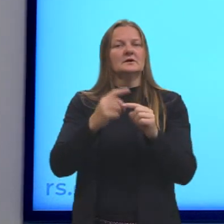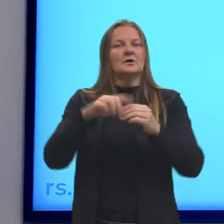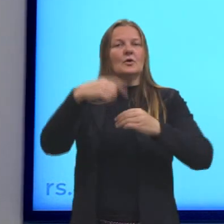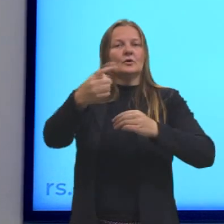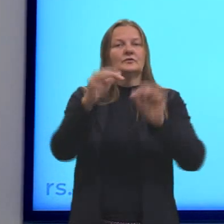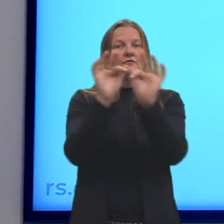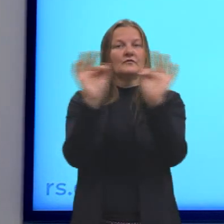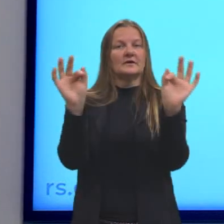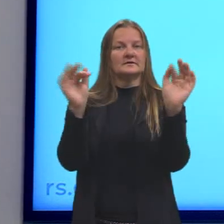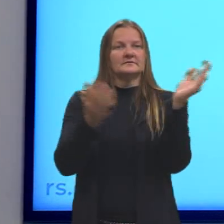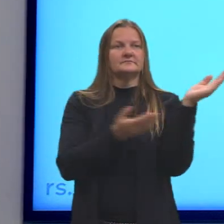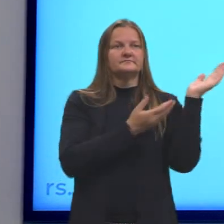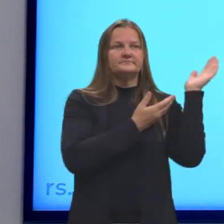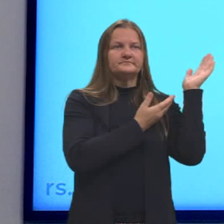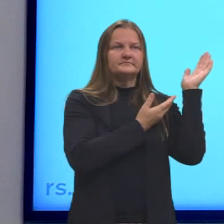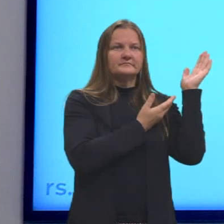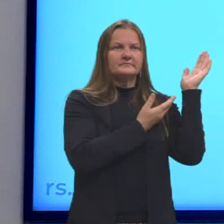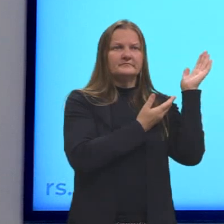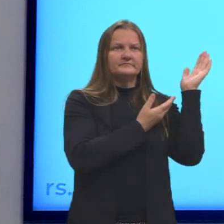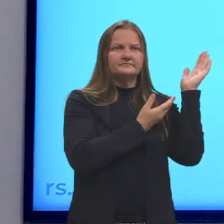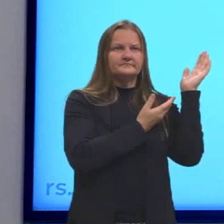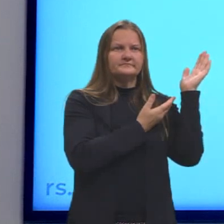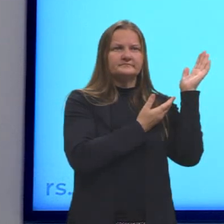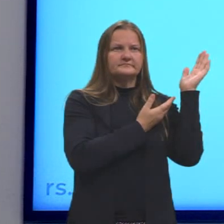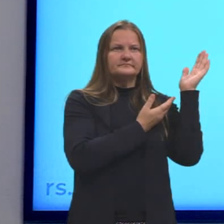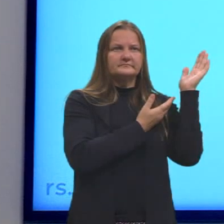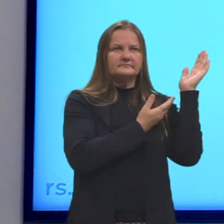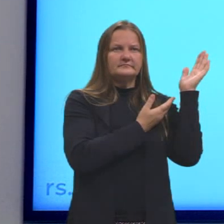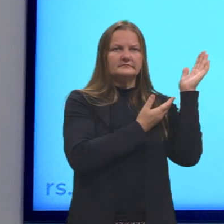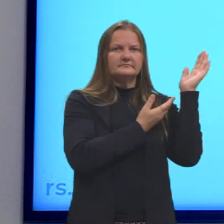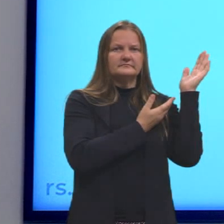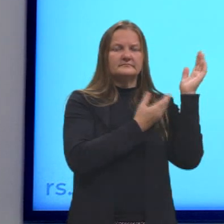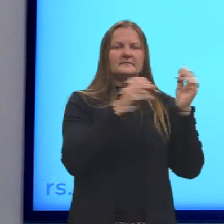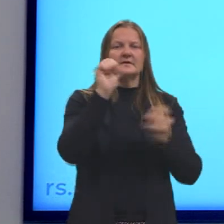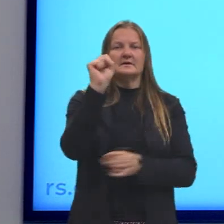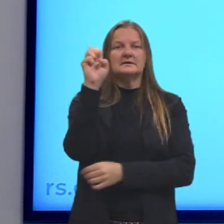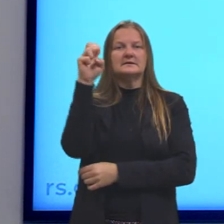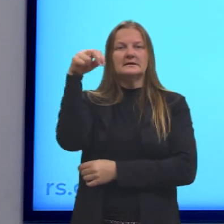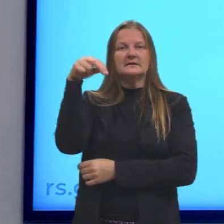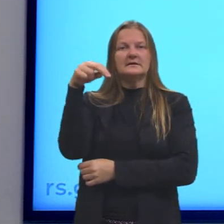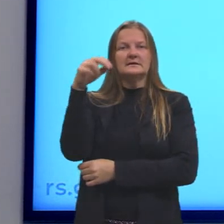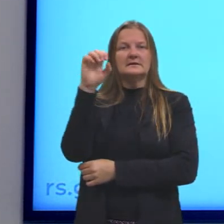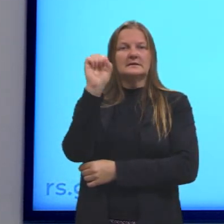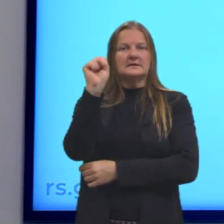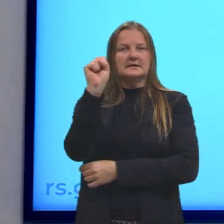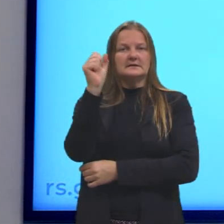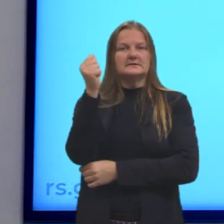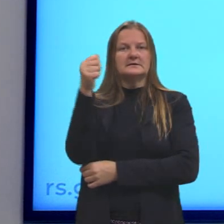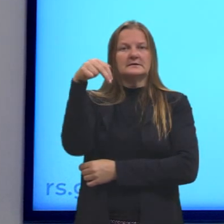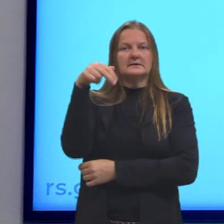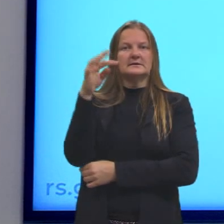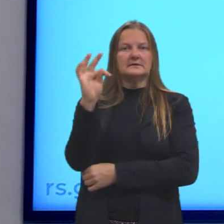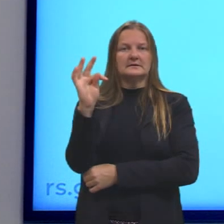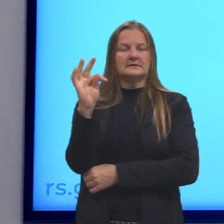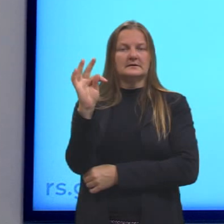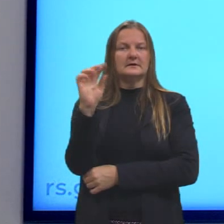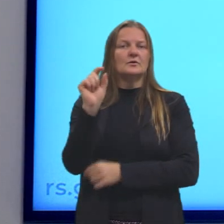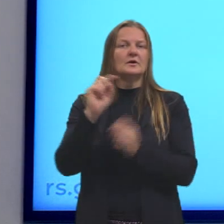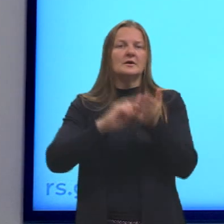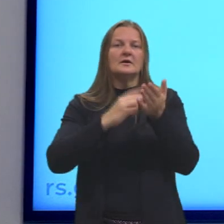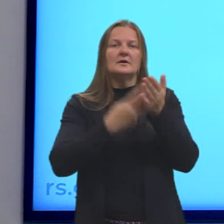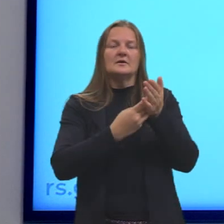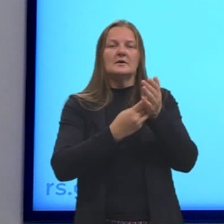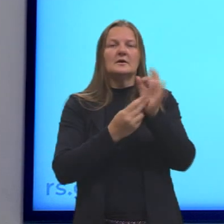frase, Aisha said. Said, S-A-I-D, é um verbo